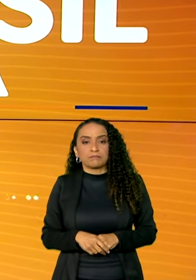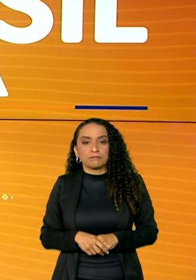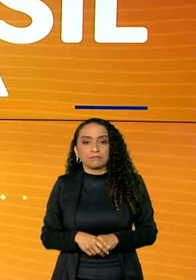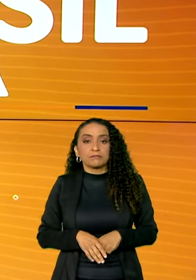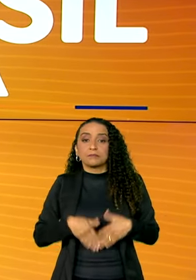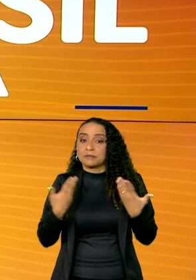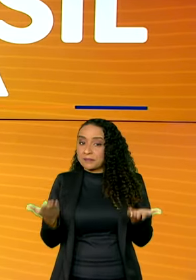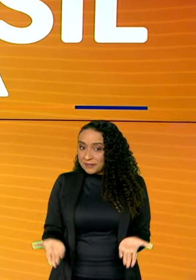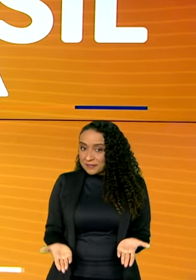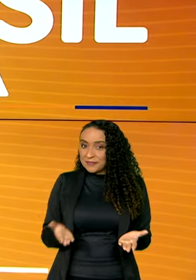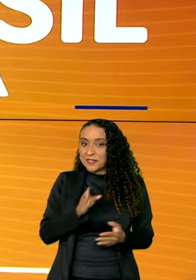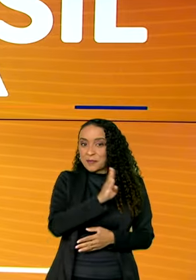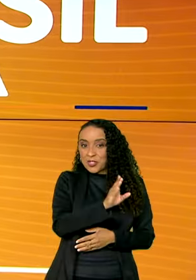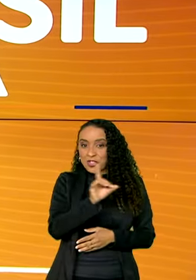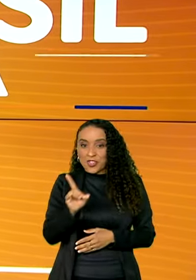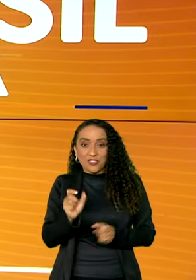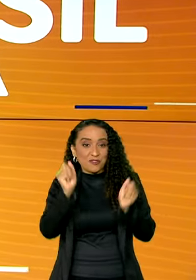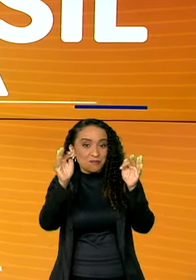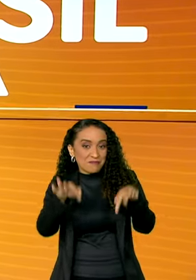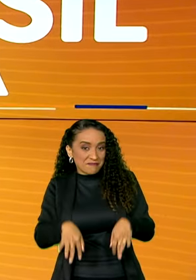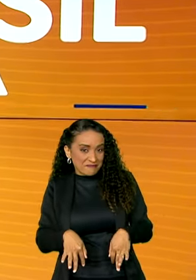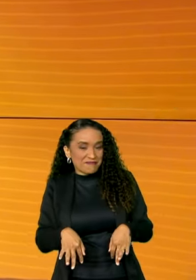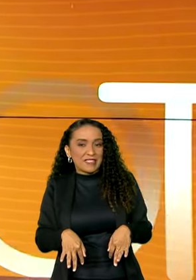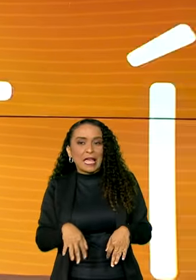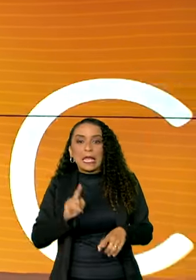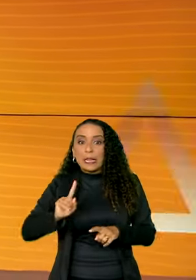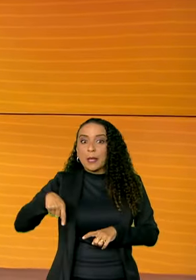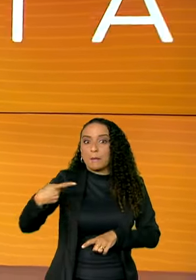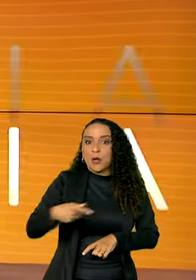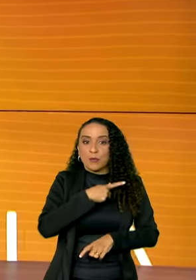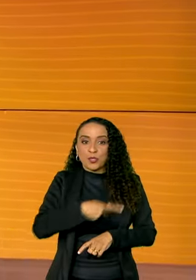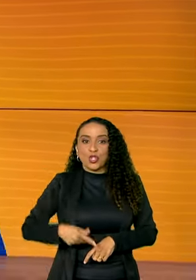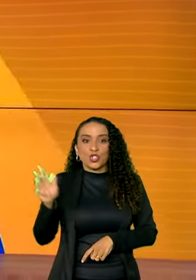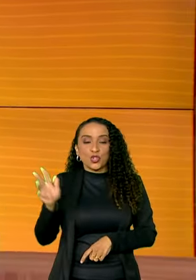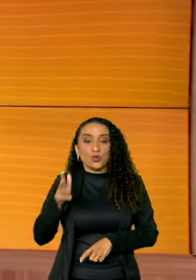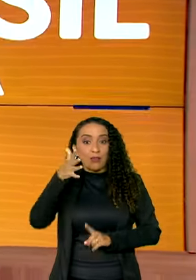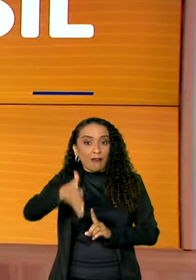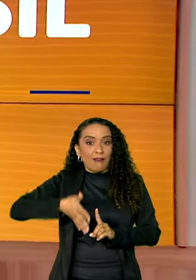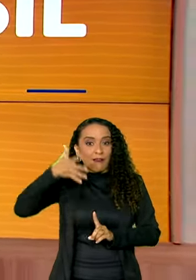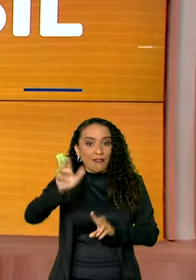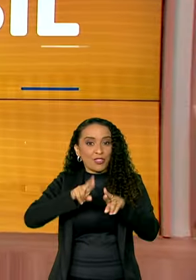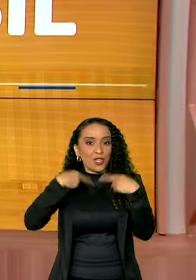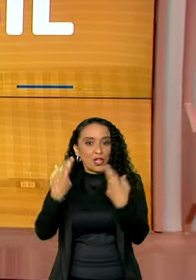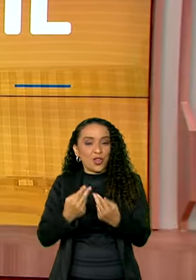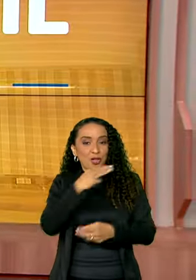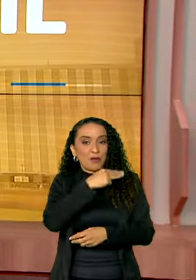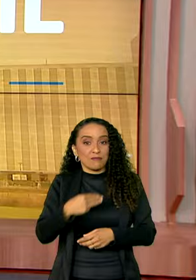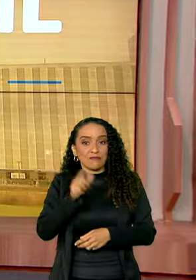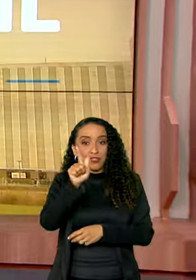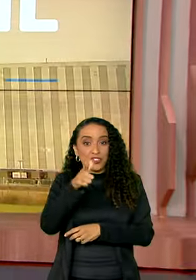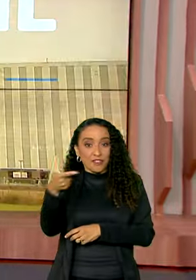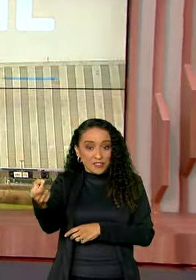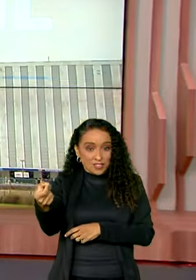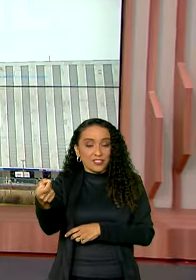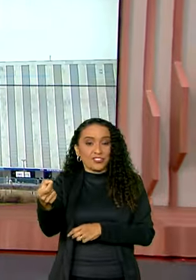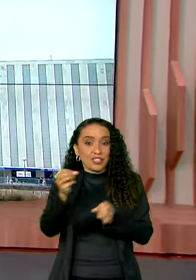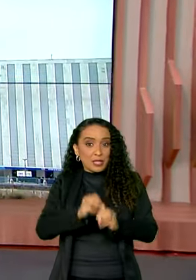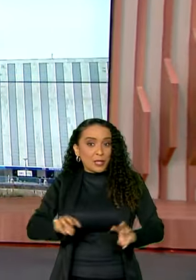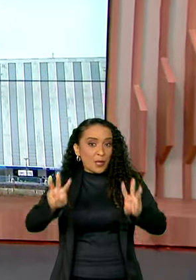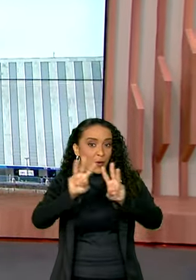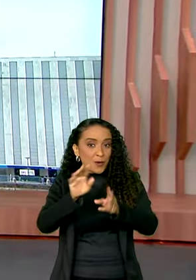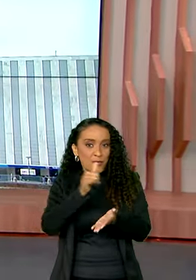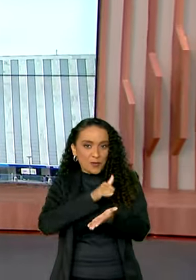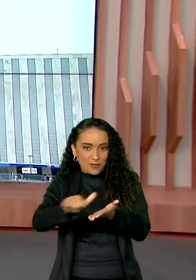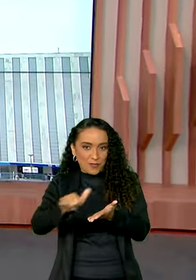É isso e o Brasil em Dia fica por aqui. Daqui a pouco, o presidente Lula discursa na reunião ministerial do G20 na